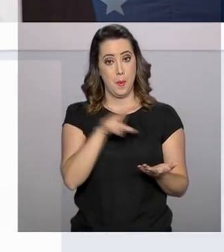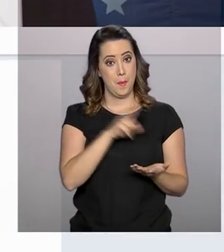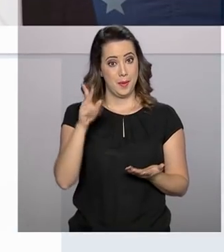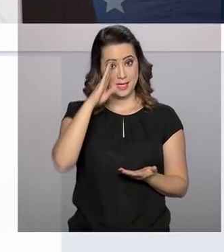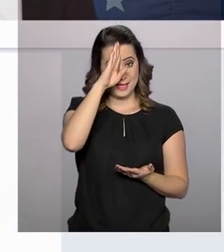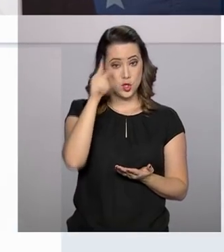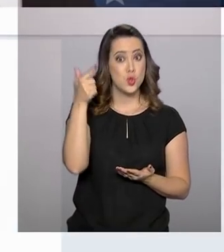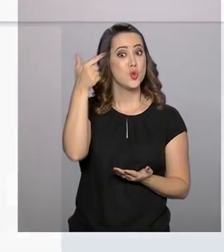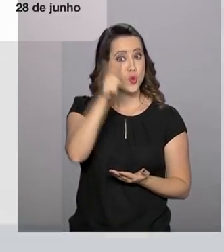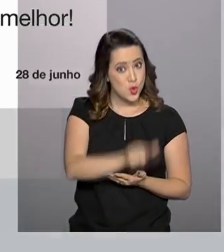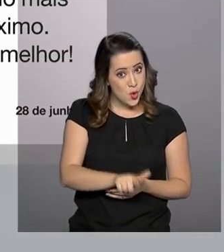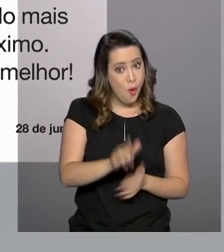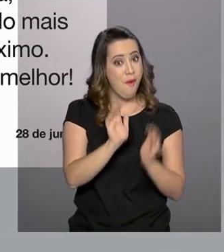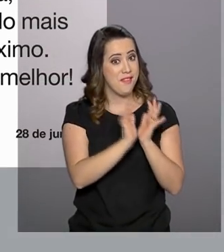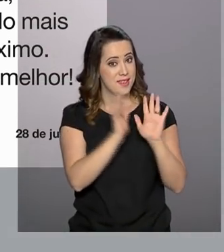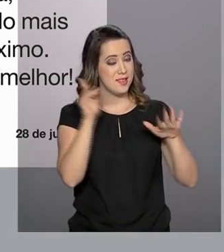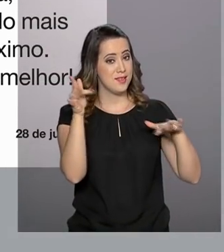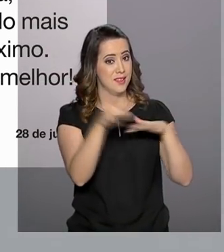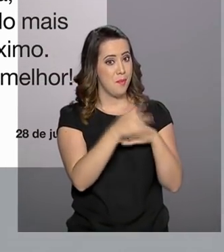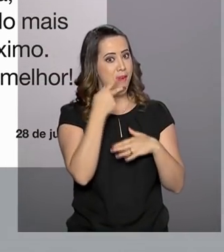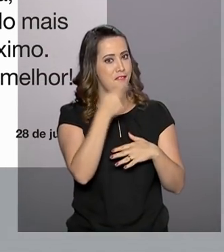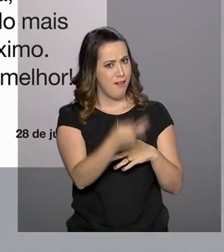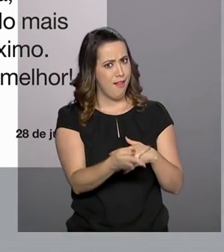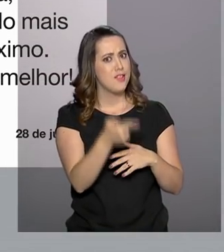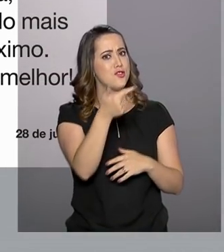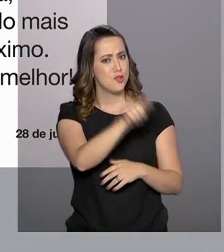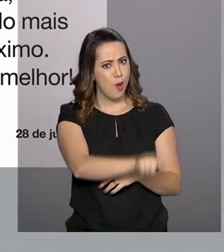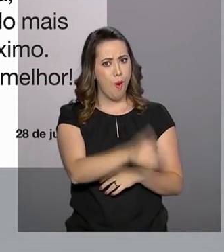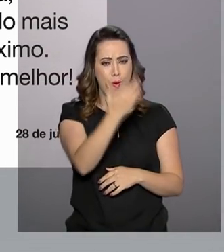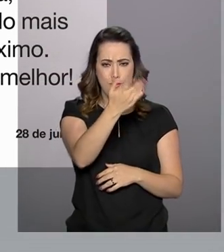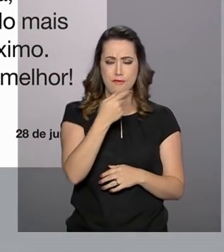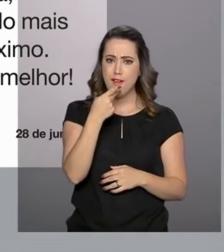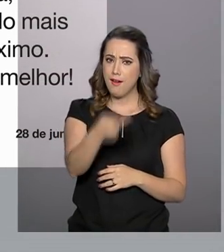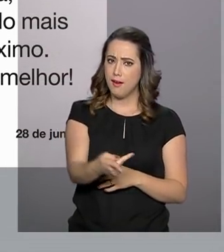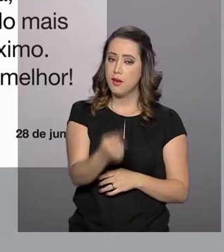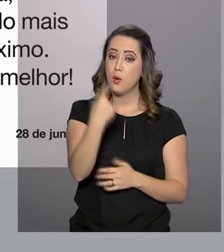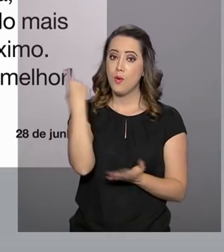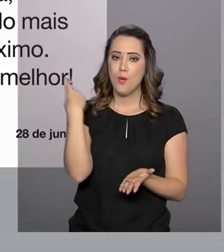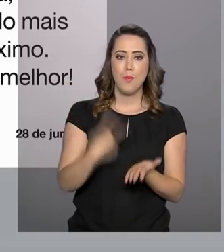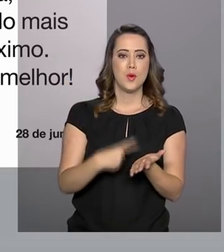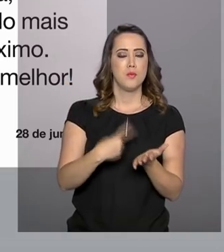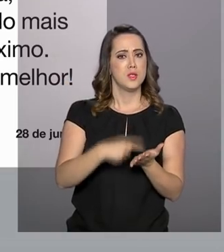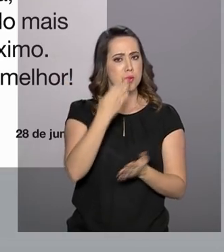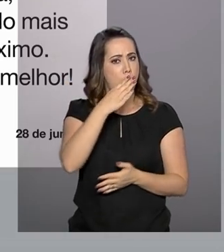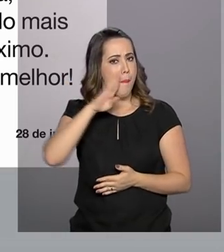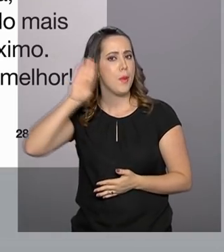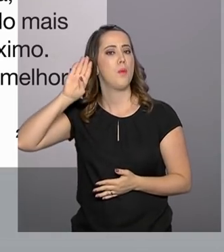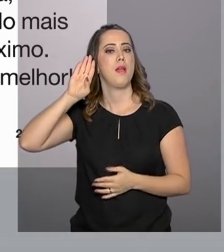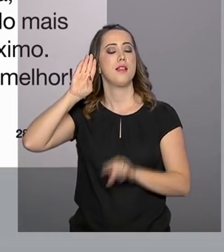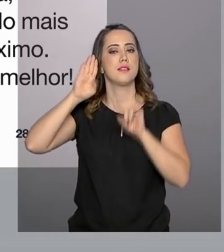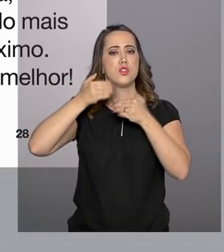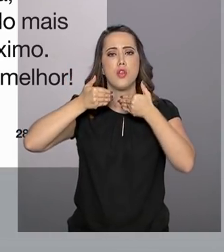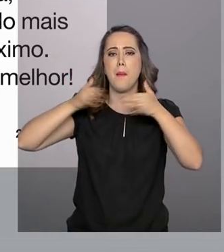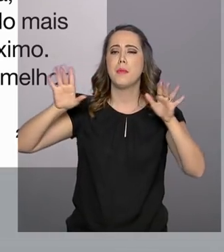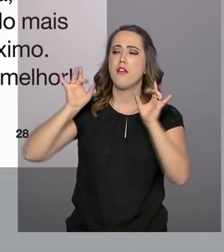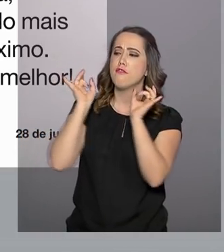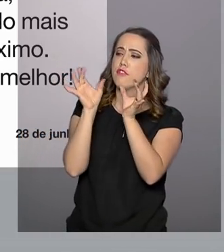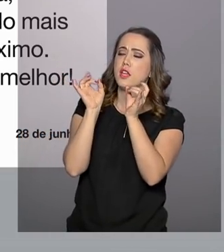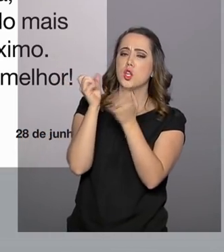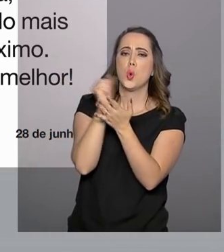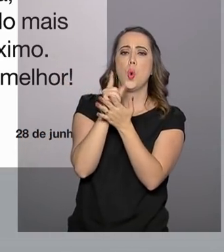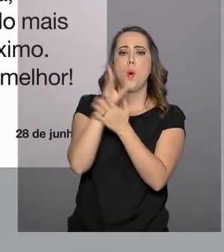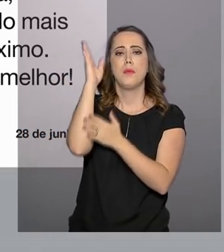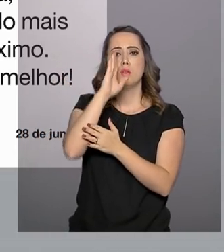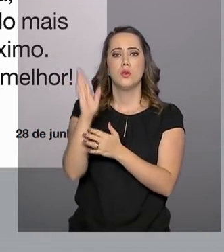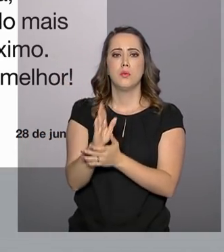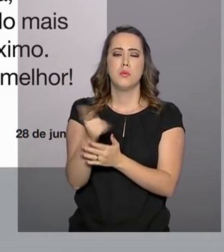presidente voltou a usar as redes sociais para comentar o assunto. Ele disse que está cumprindo a promessa de fazer abrir o comércio do Brasil